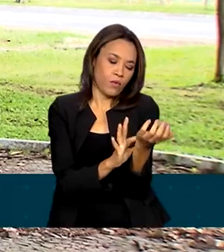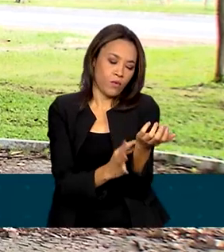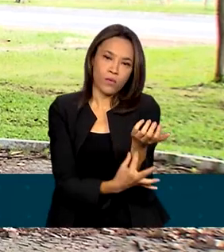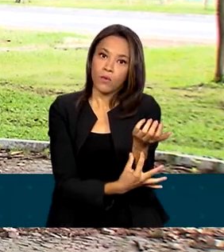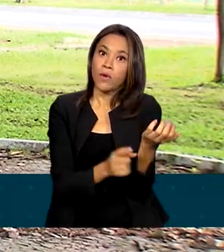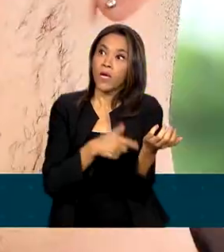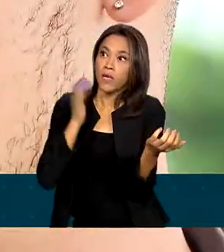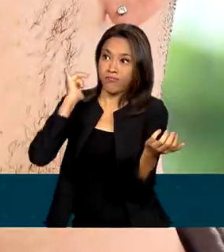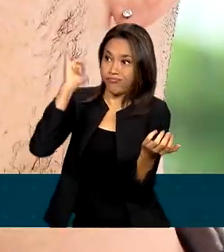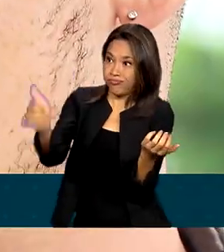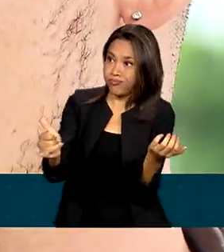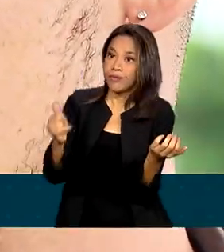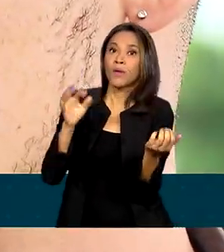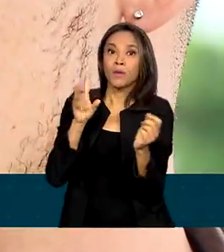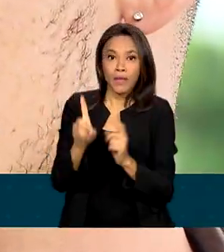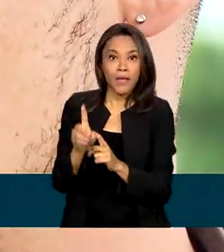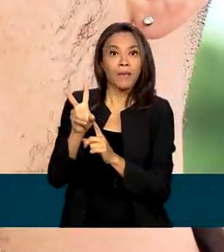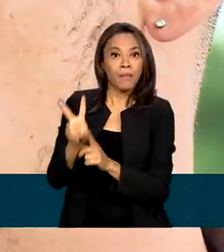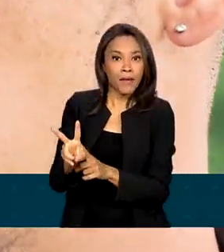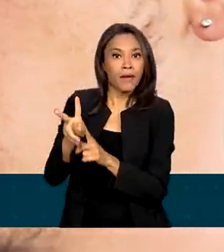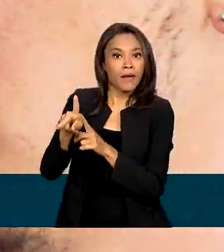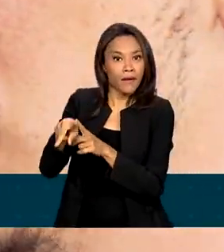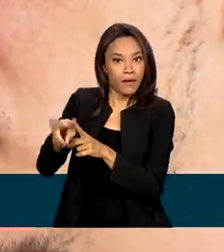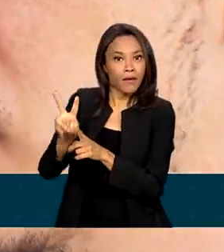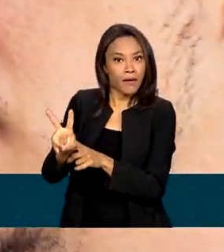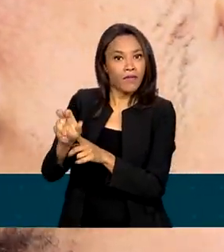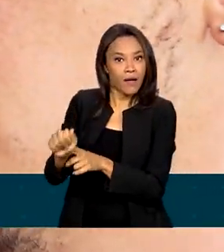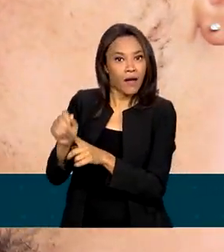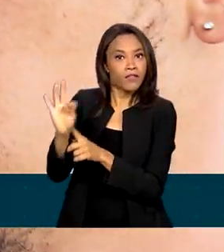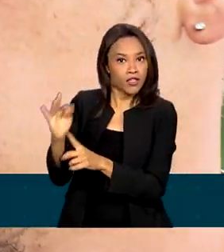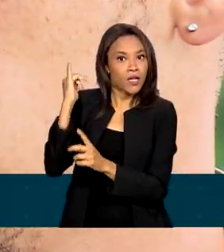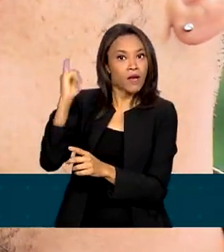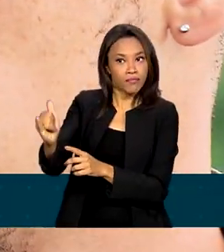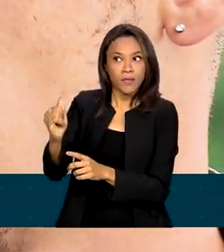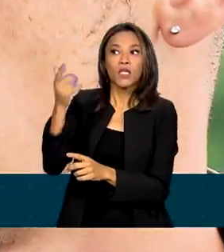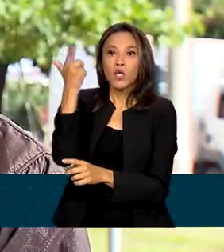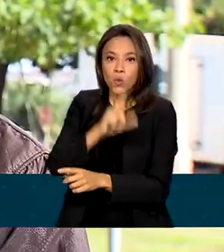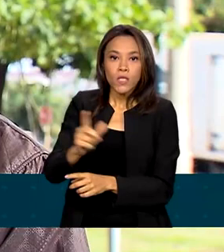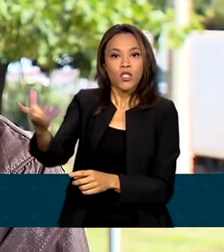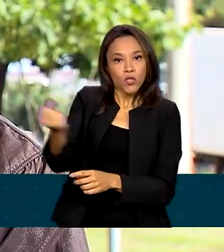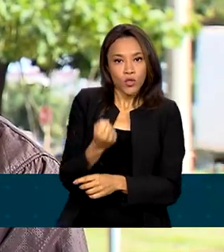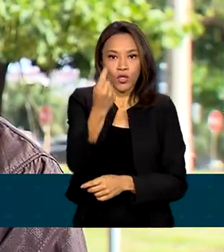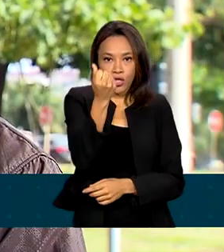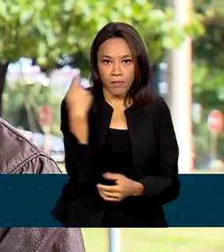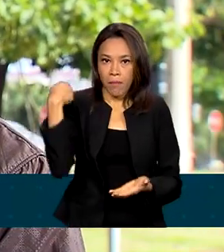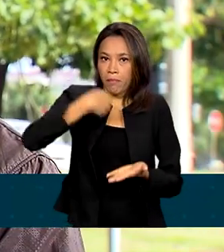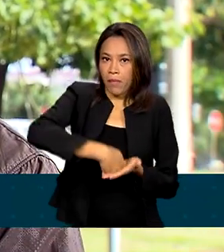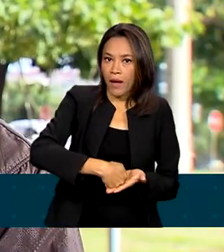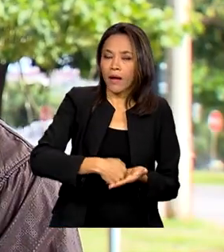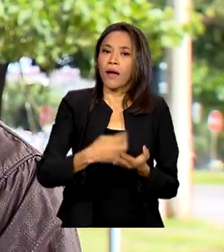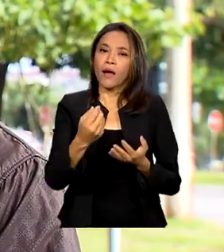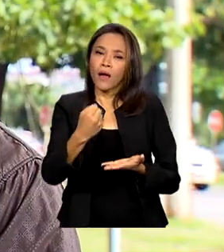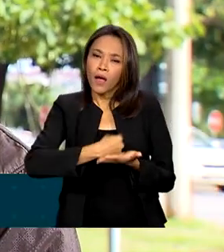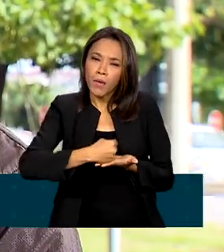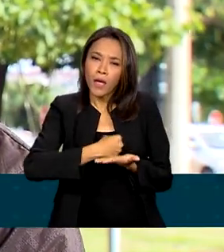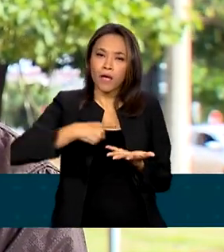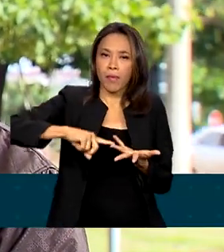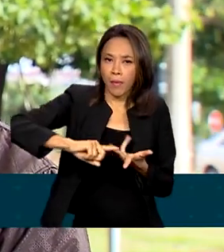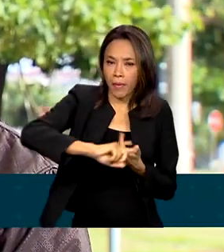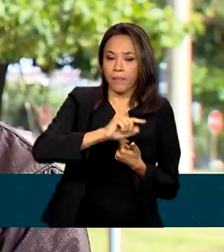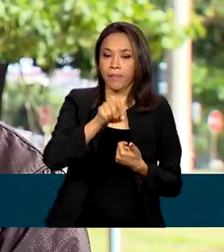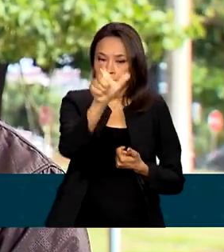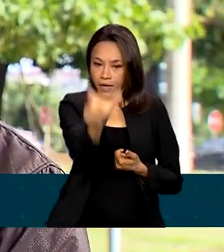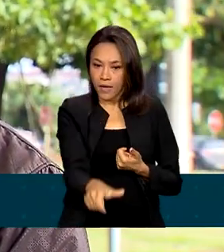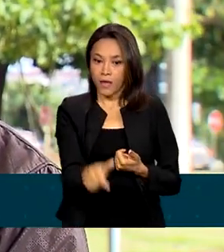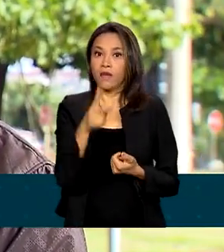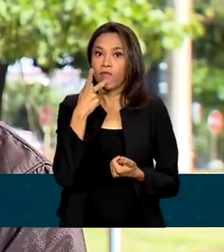seguro DPVAT e o dinheiro ajudou a pagar os medicamentos e despesas médicas. Teve algumas indicações de meus colegas meus,